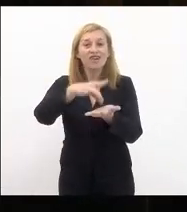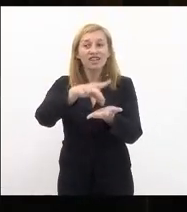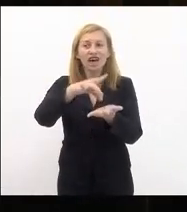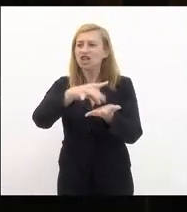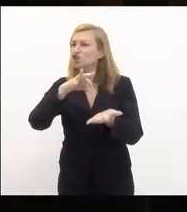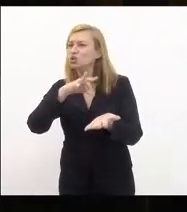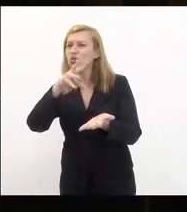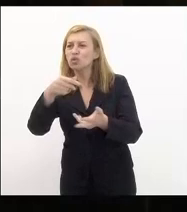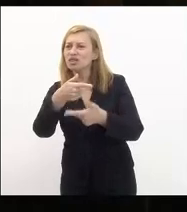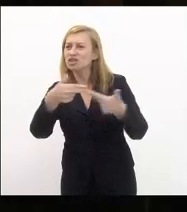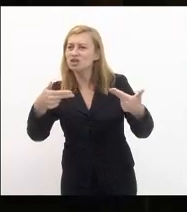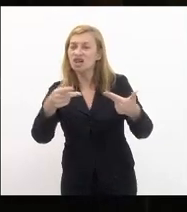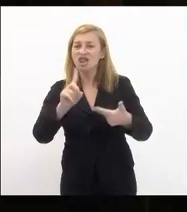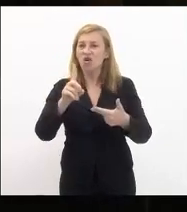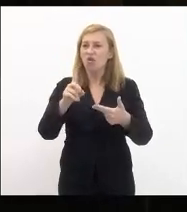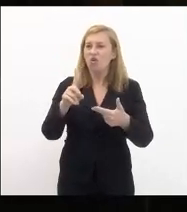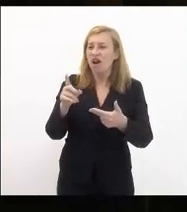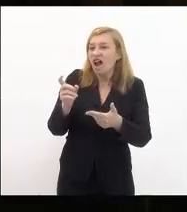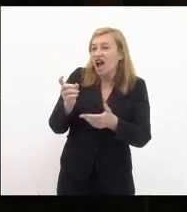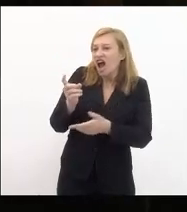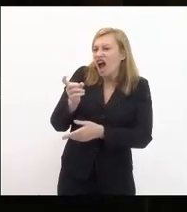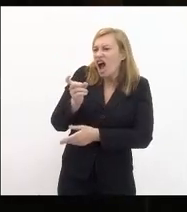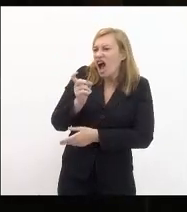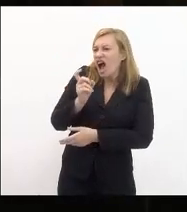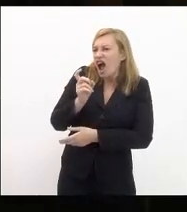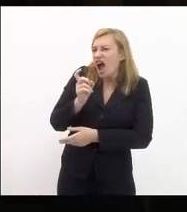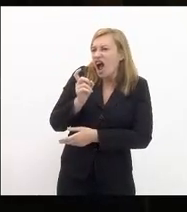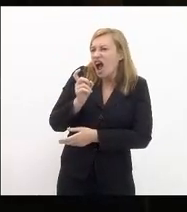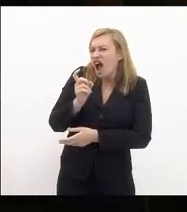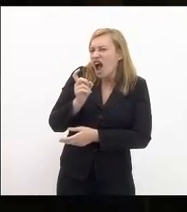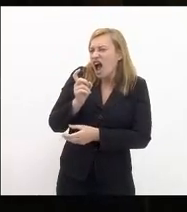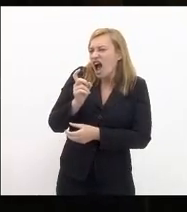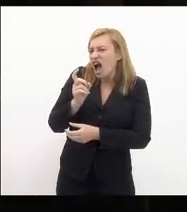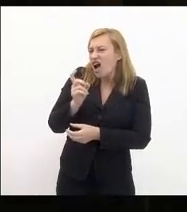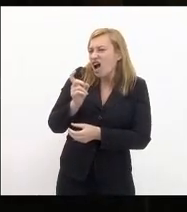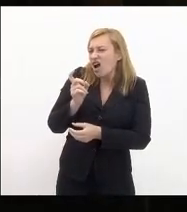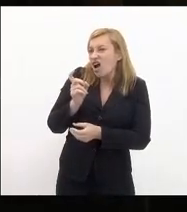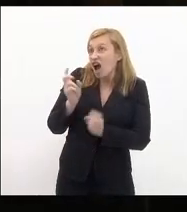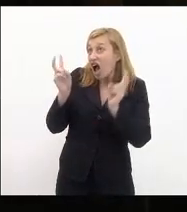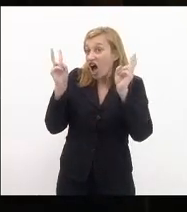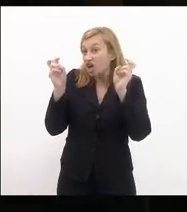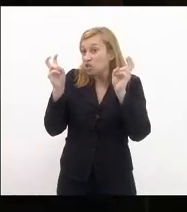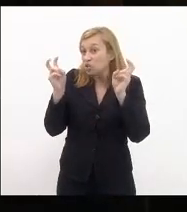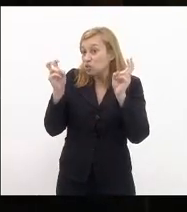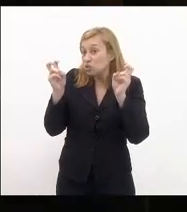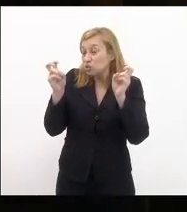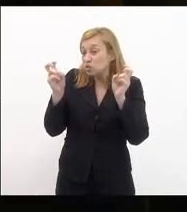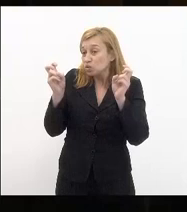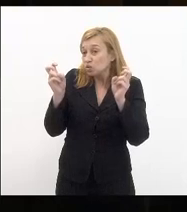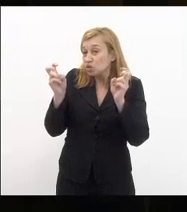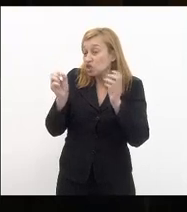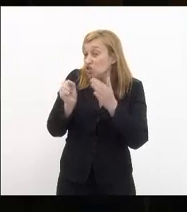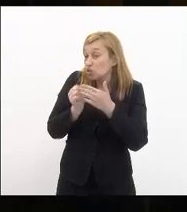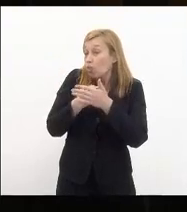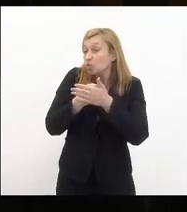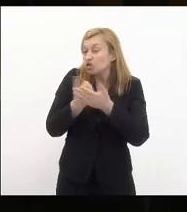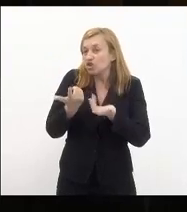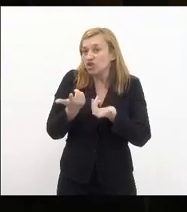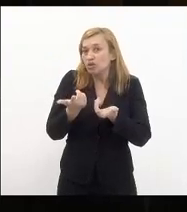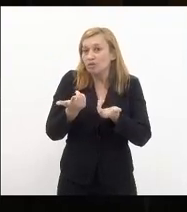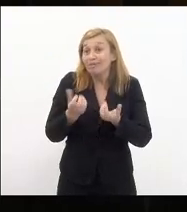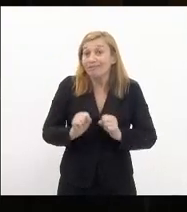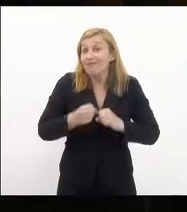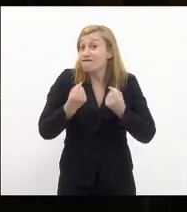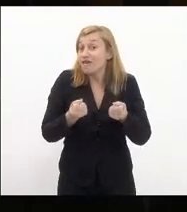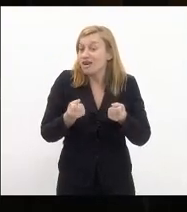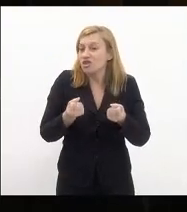fatos não aqueles distorcidos pela extrema imprensa não aqueles distorcidos pelos que defendem